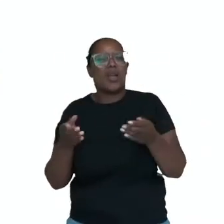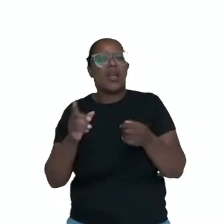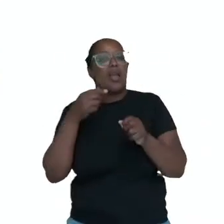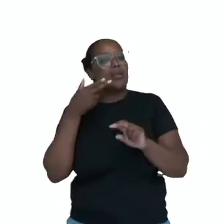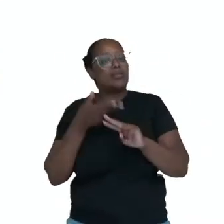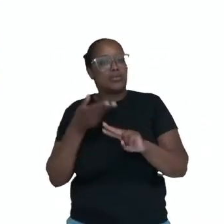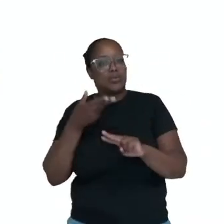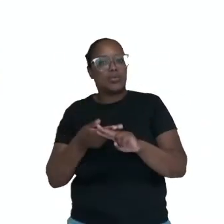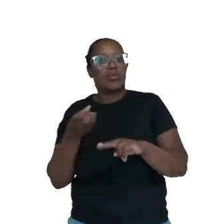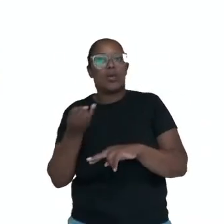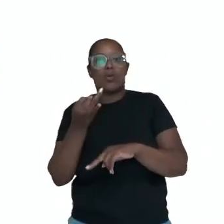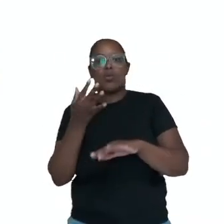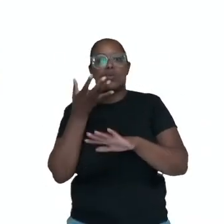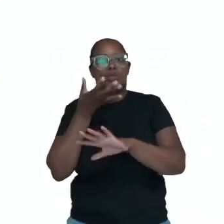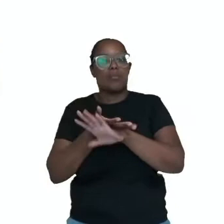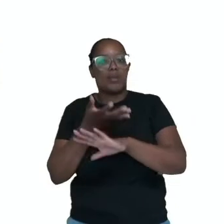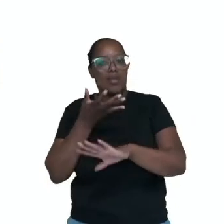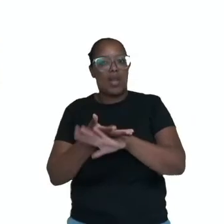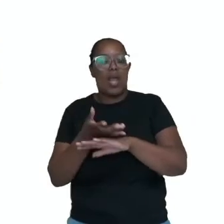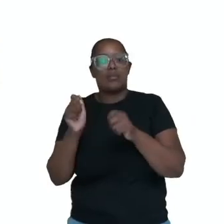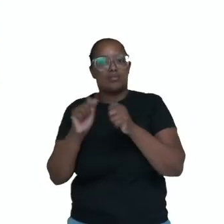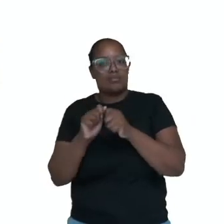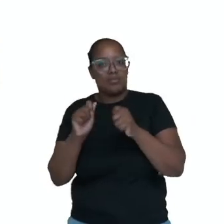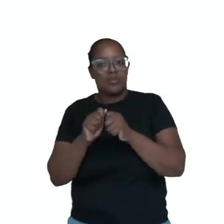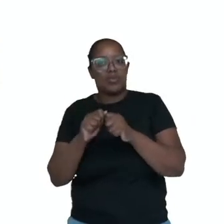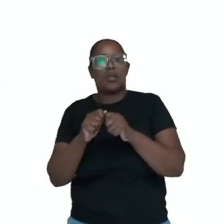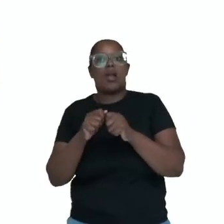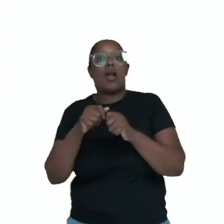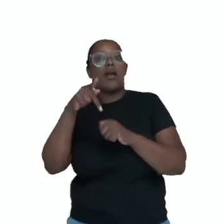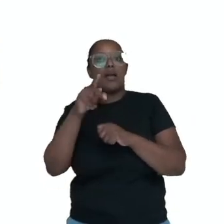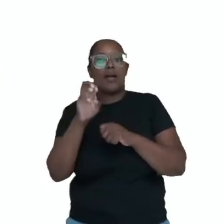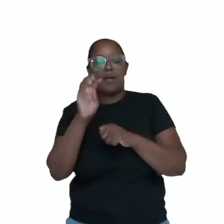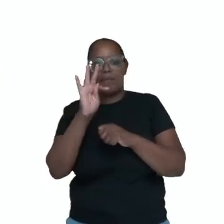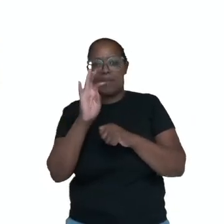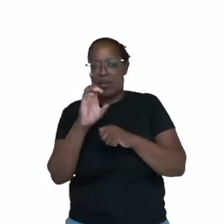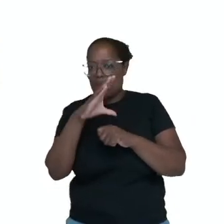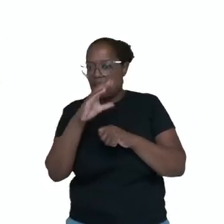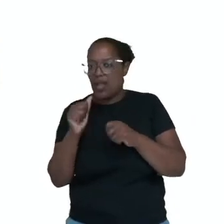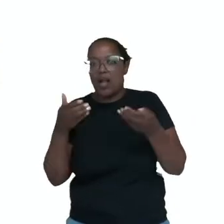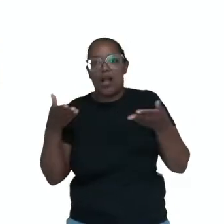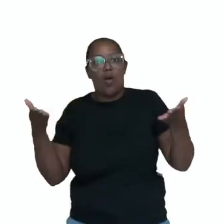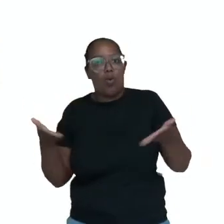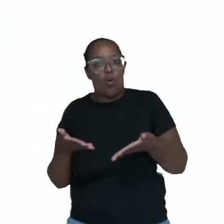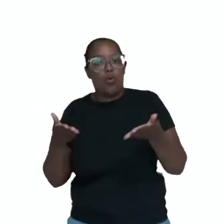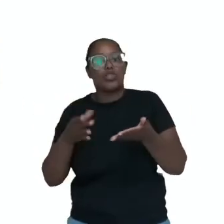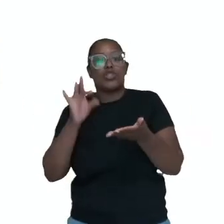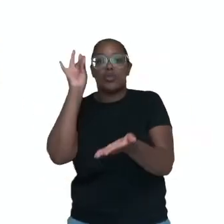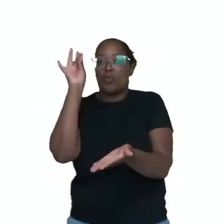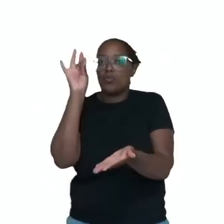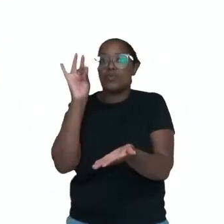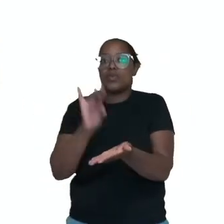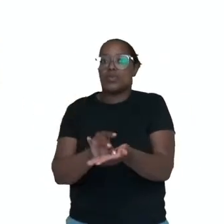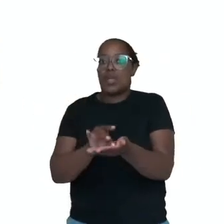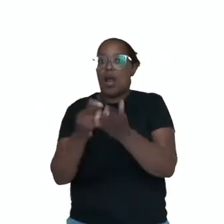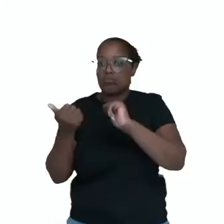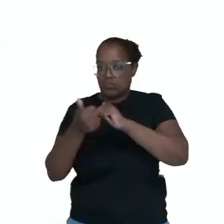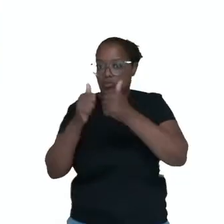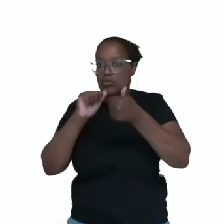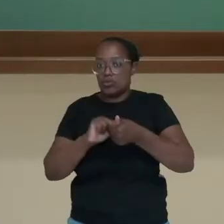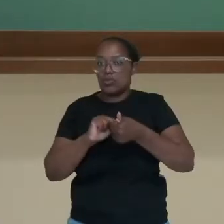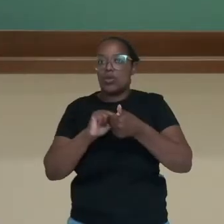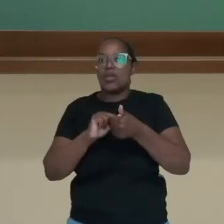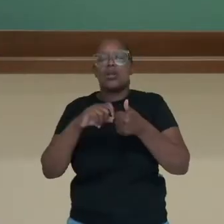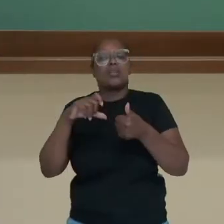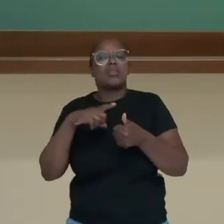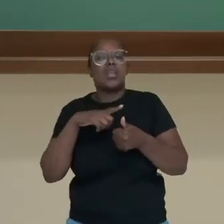materiais para sua execução. Então a peteca hoje nos jogos oficiais ela tem que ter penas brancas, um